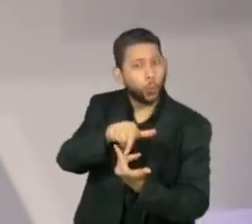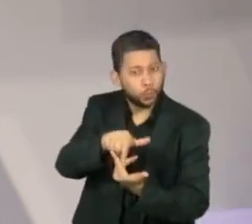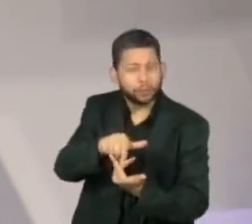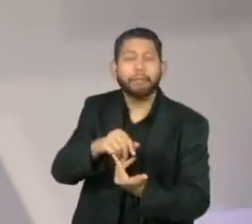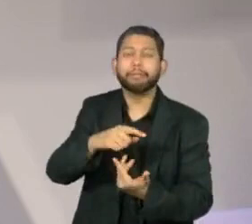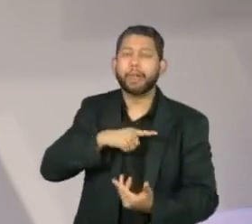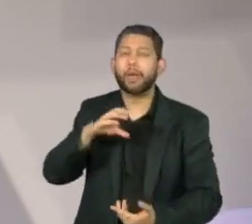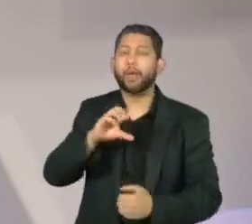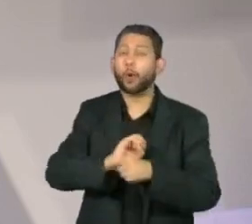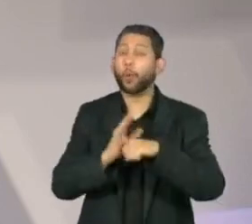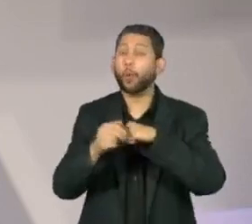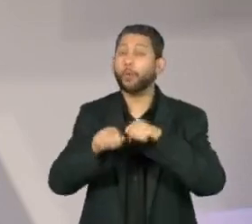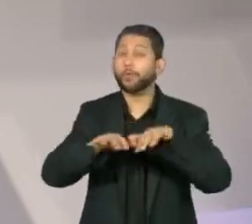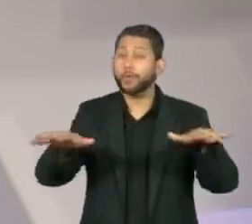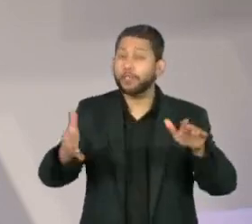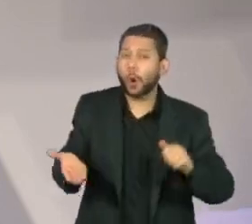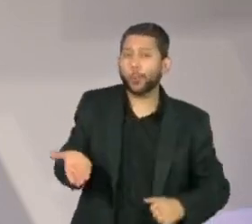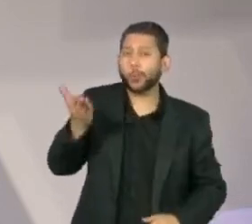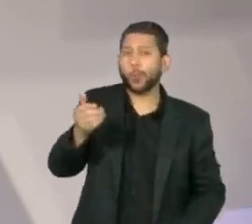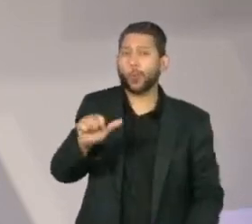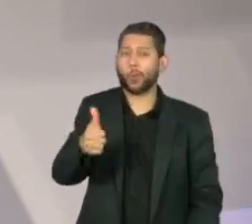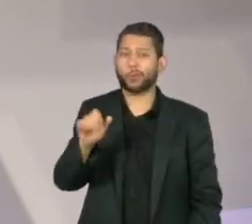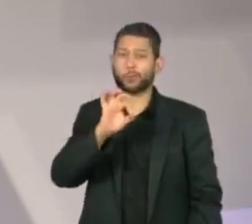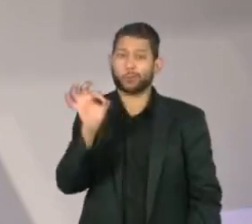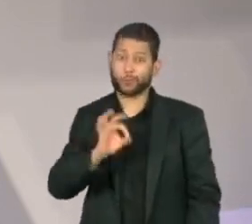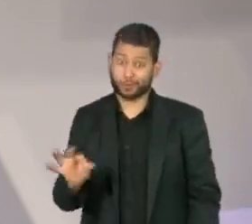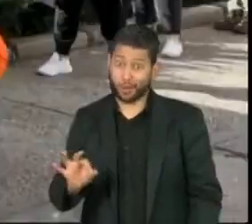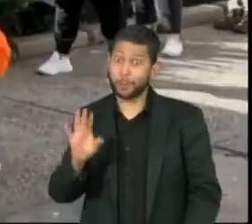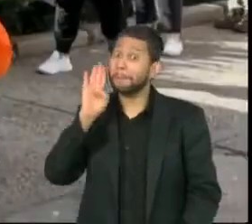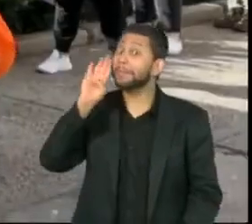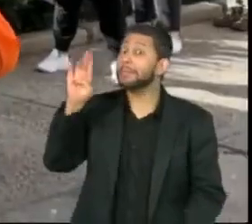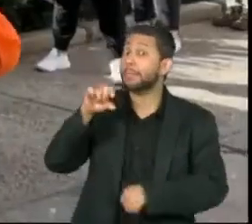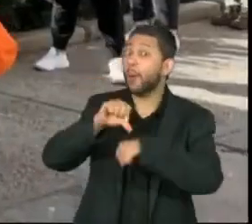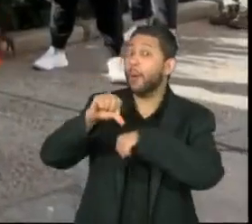11%, principalmente com a variante Ômicron.